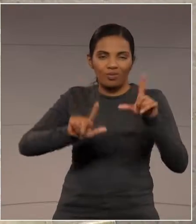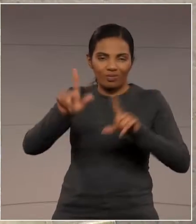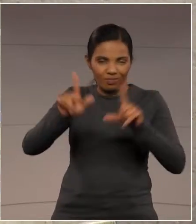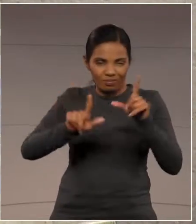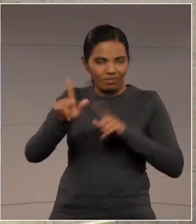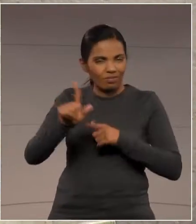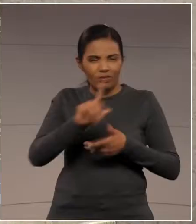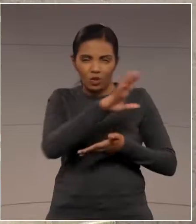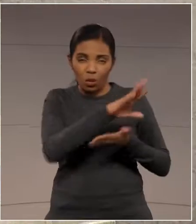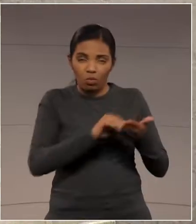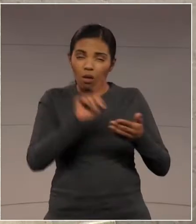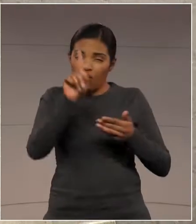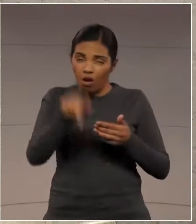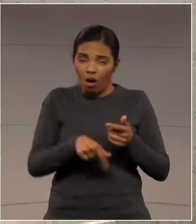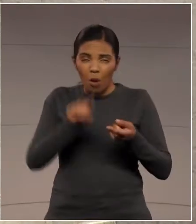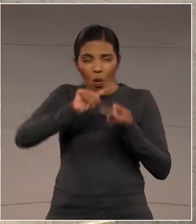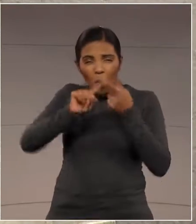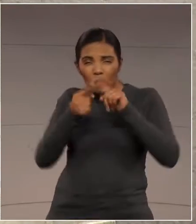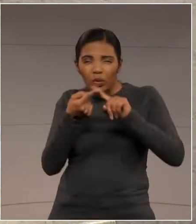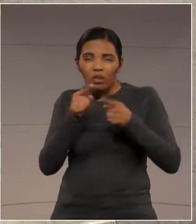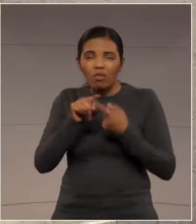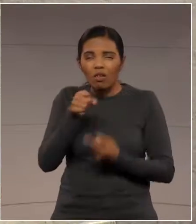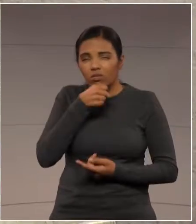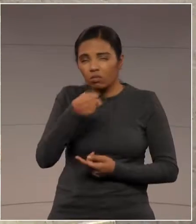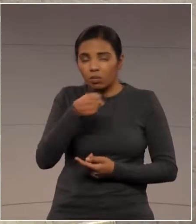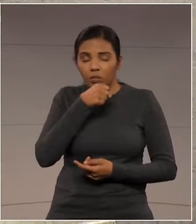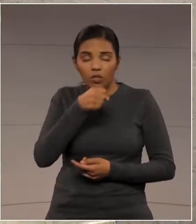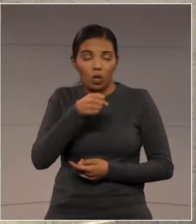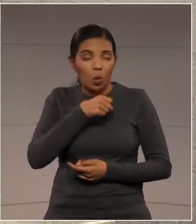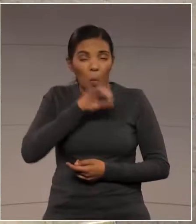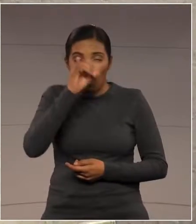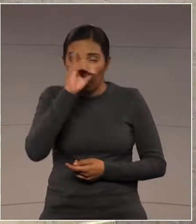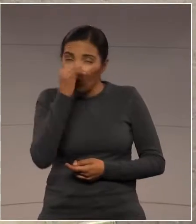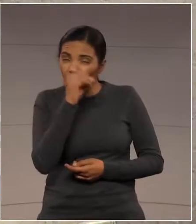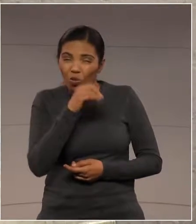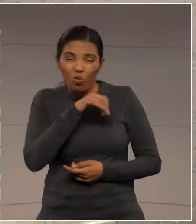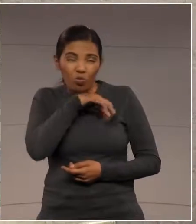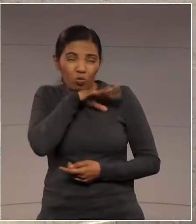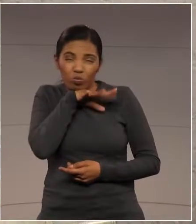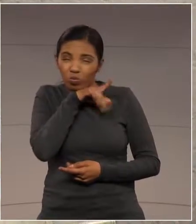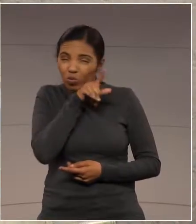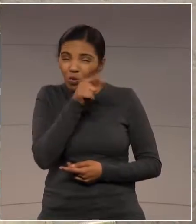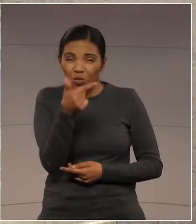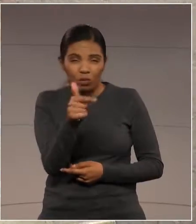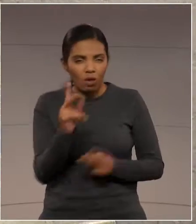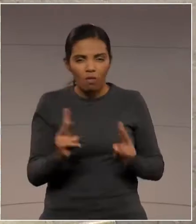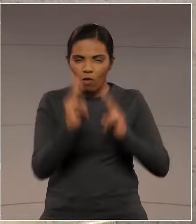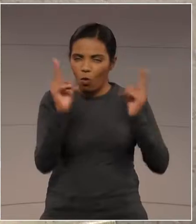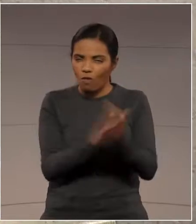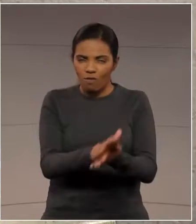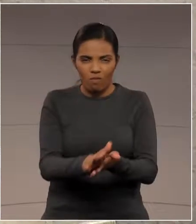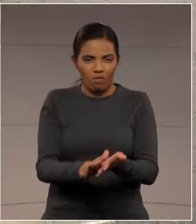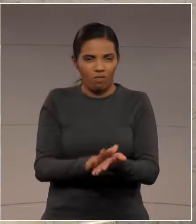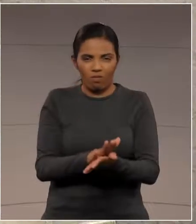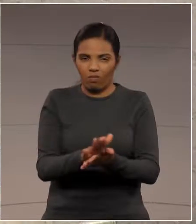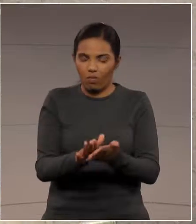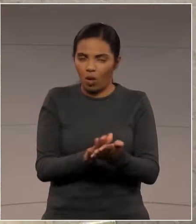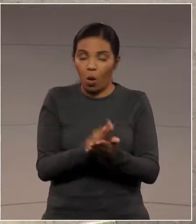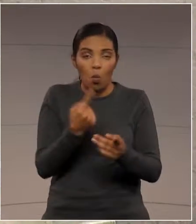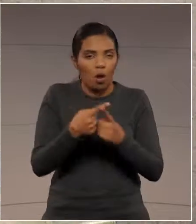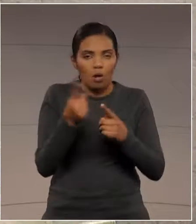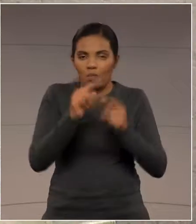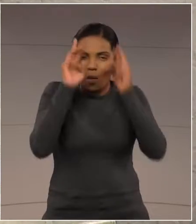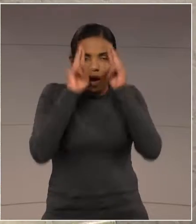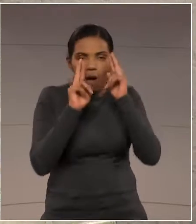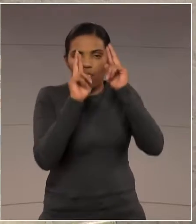mentirosa, porca de uma empresa marrom, que não vale nada. Não respeita a concessão